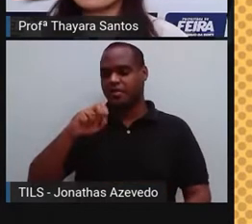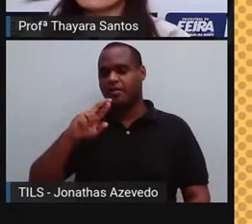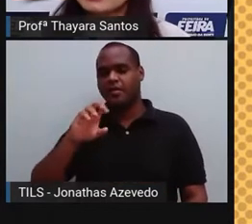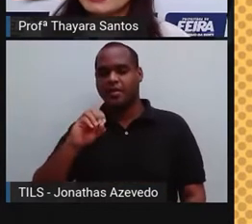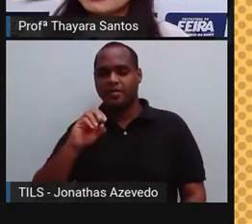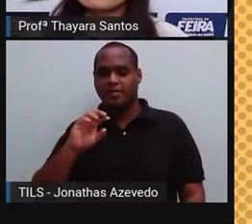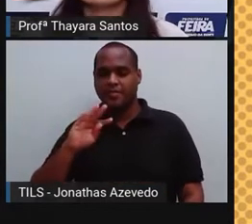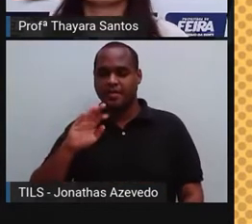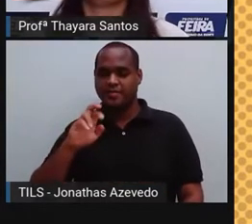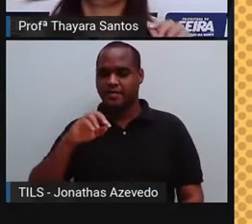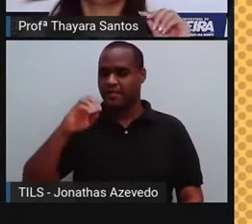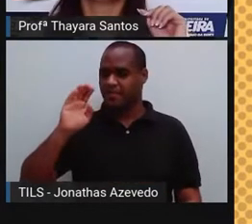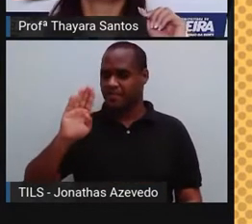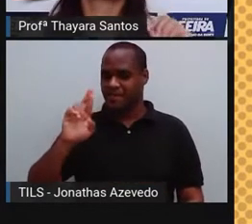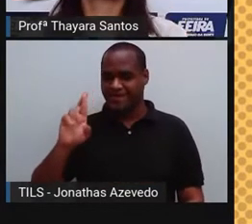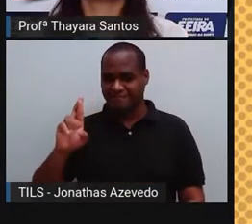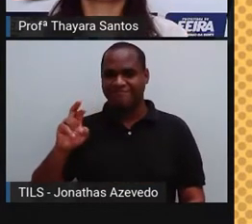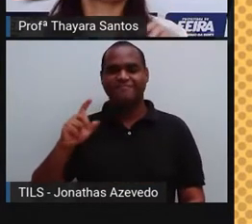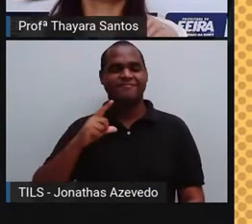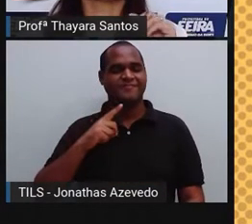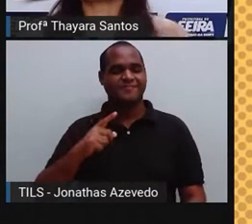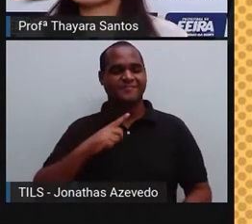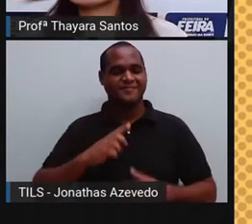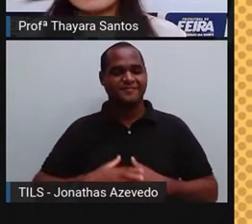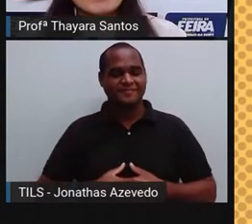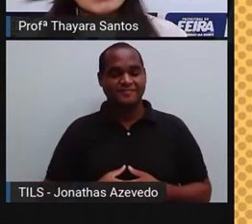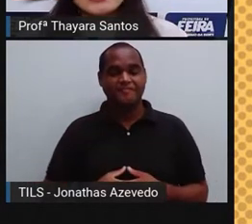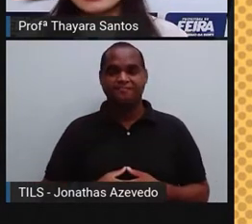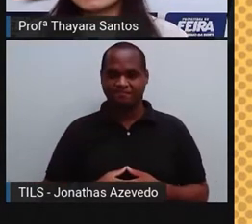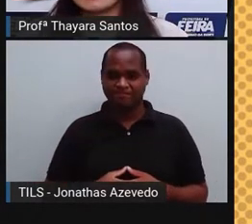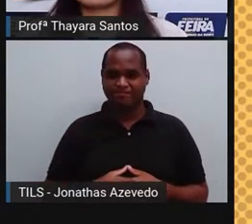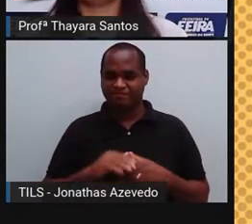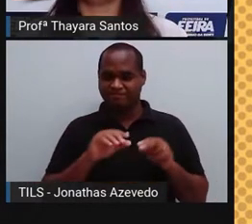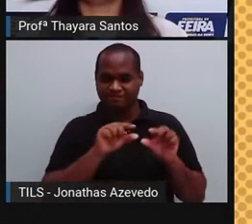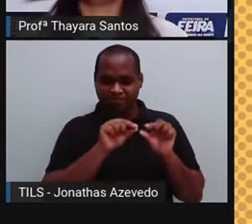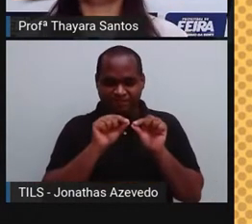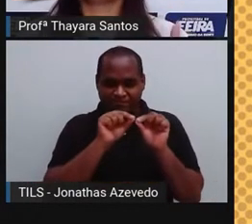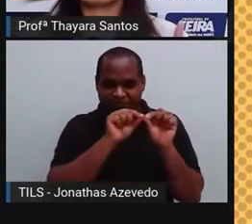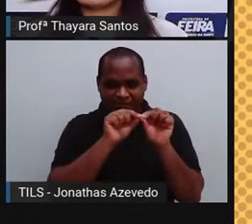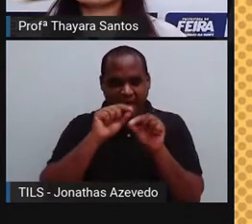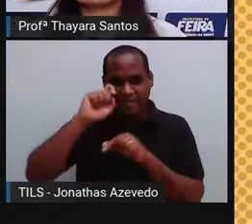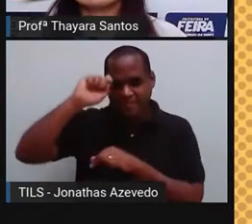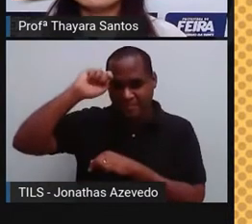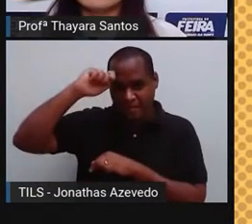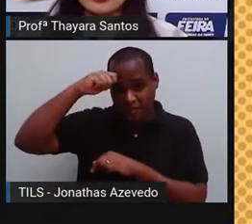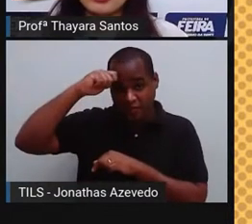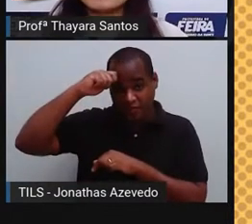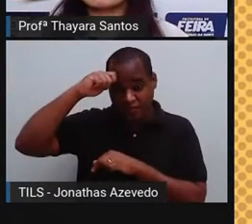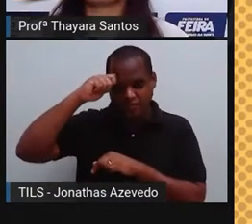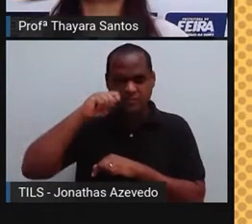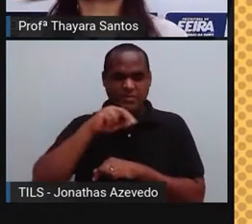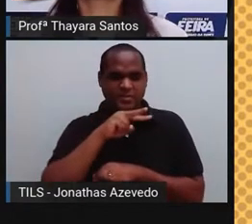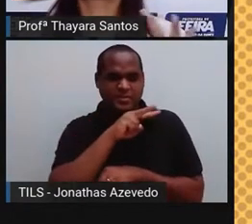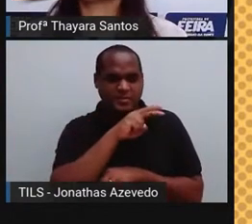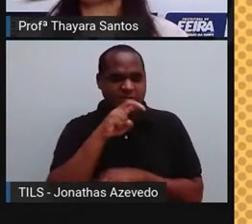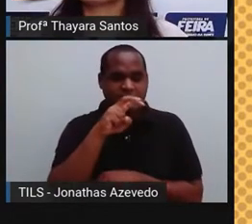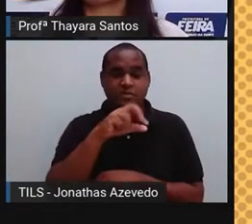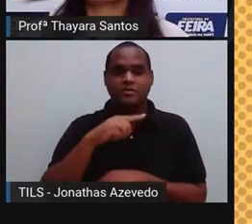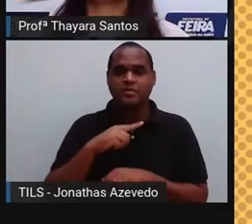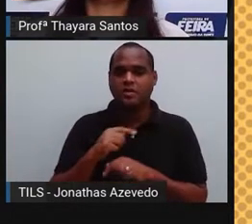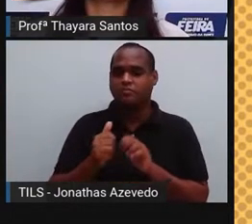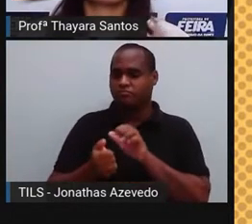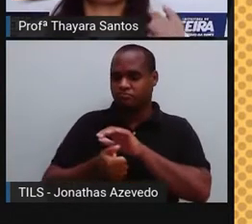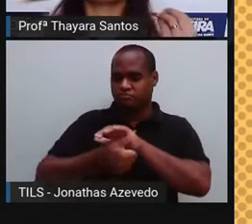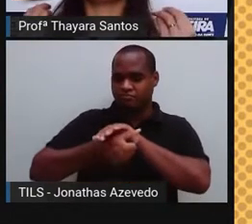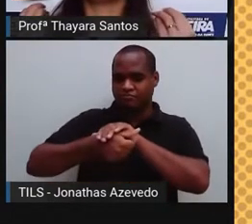Isso é muito interessante. Os morcegos também têm um sistema diferente do nosso. As tartarugas,